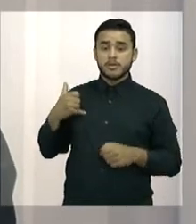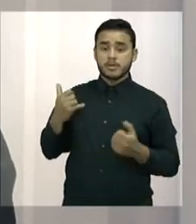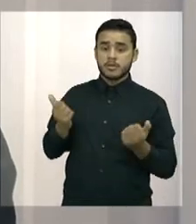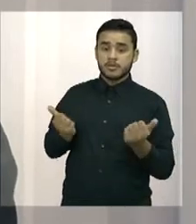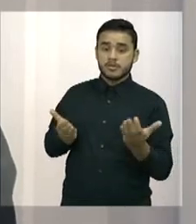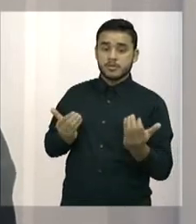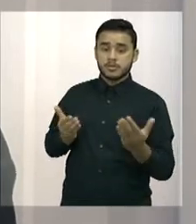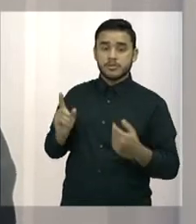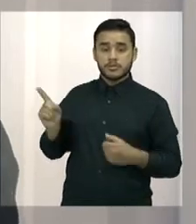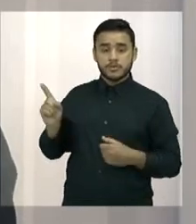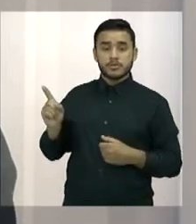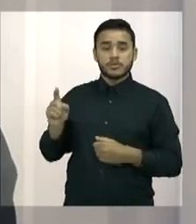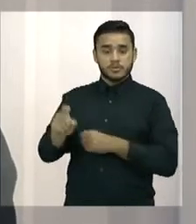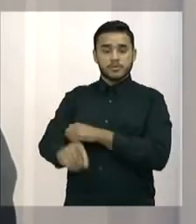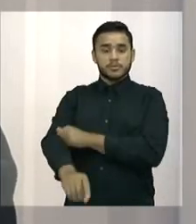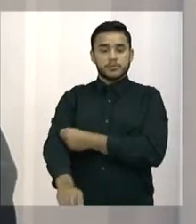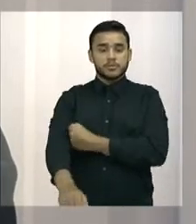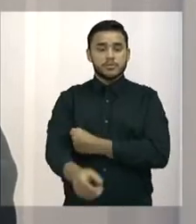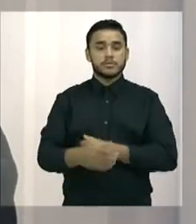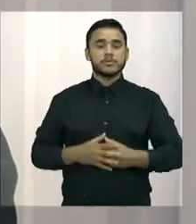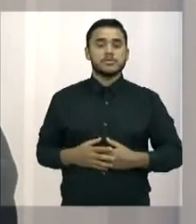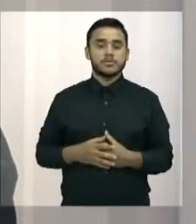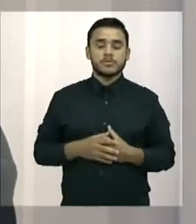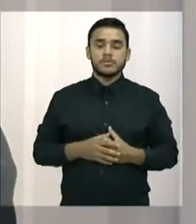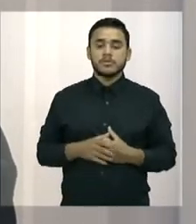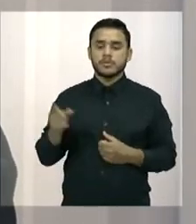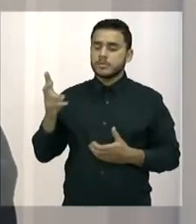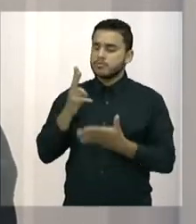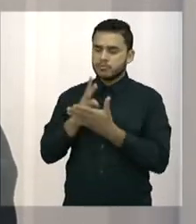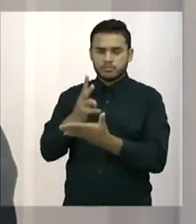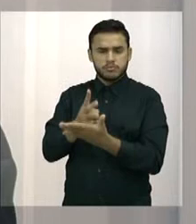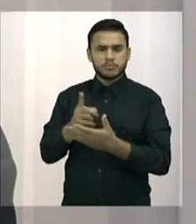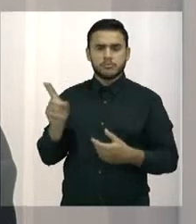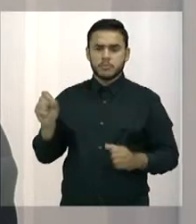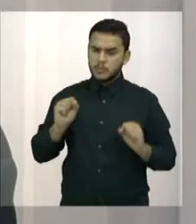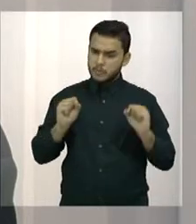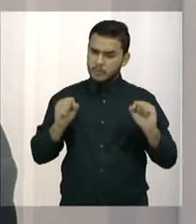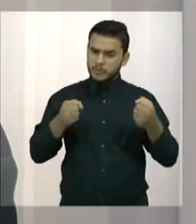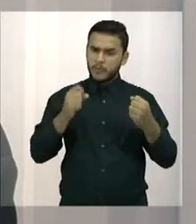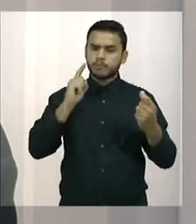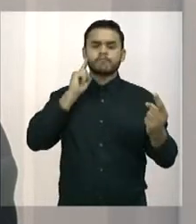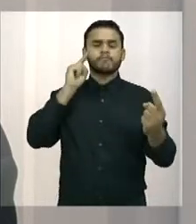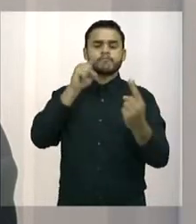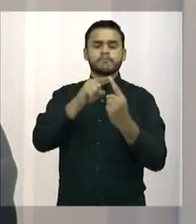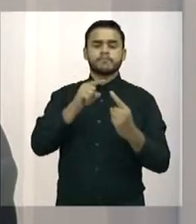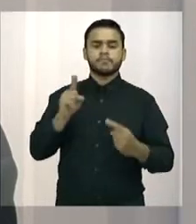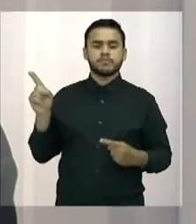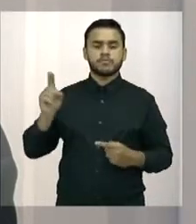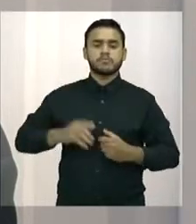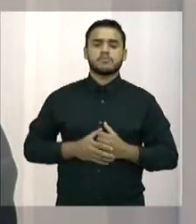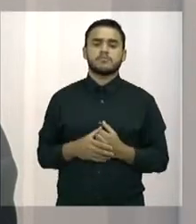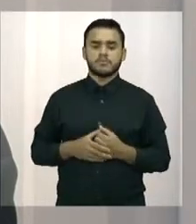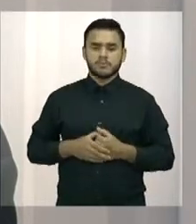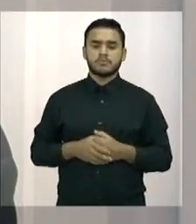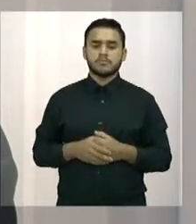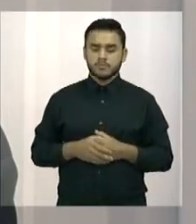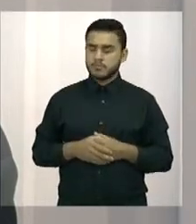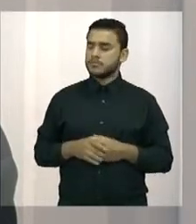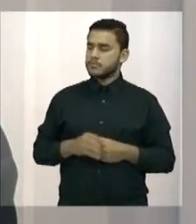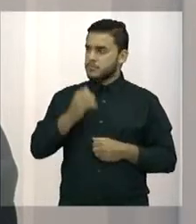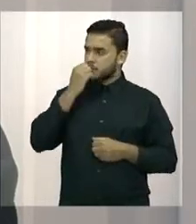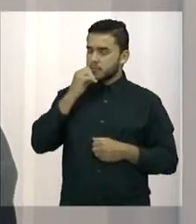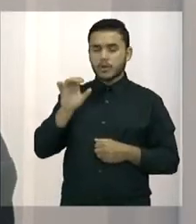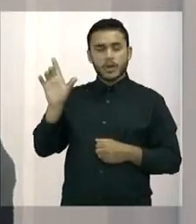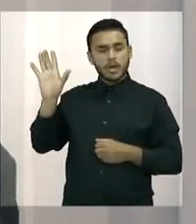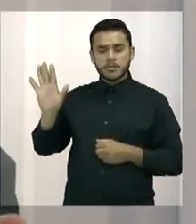presidente. Mas ele sempre foi assim, muito dedicado, muito determinado. E isso tem sido,